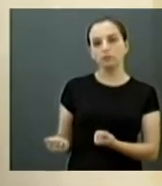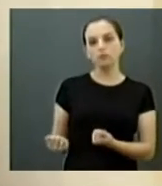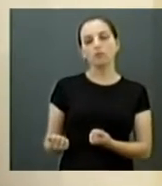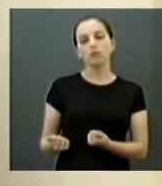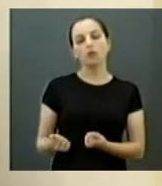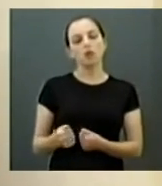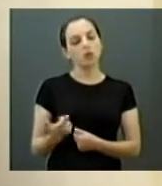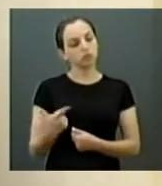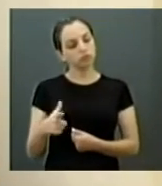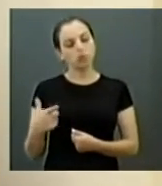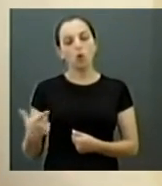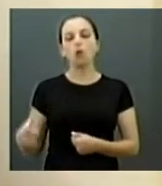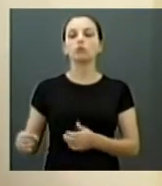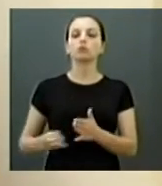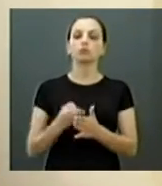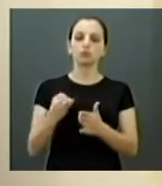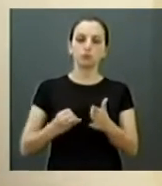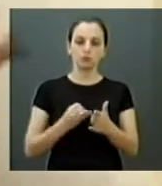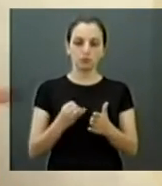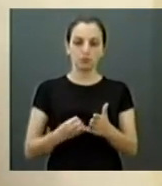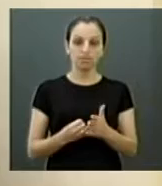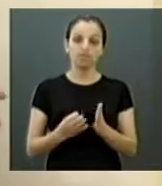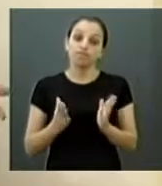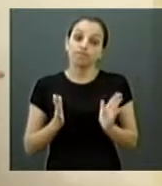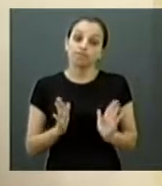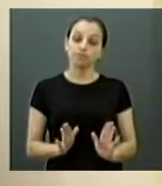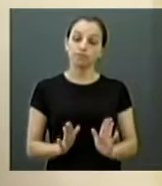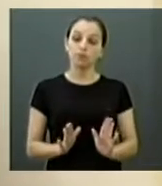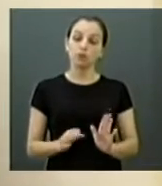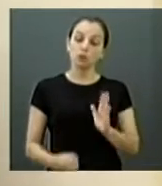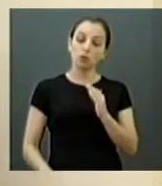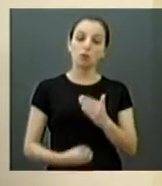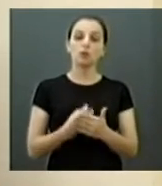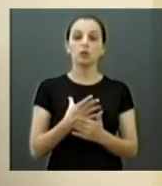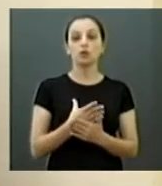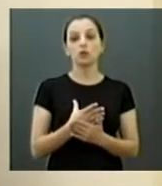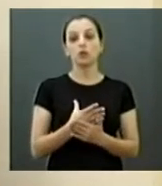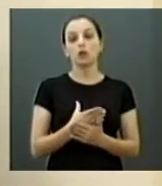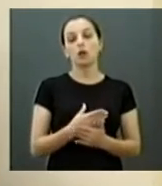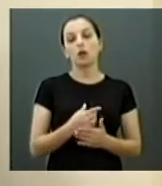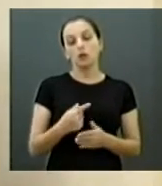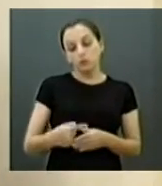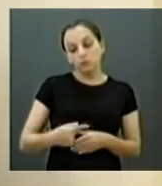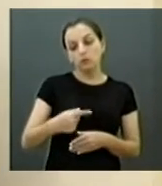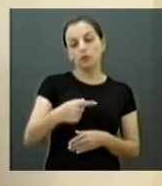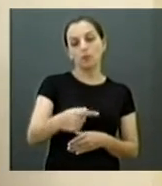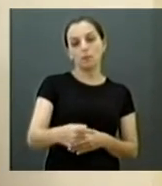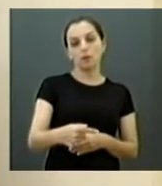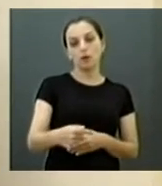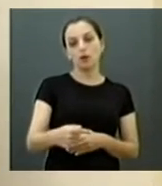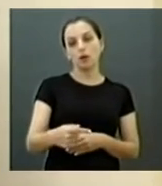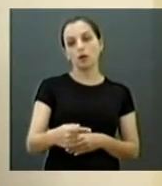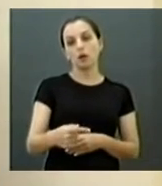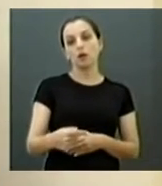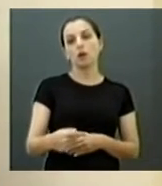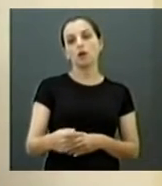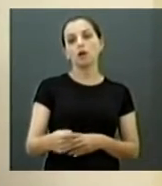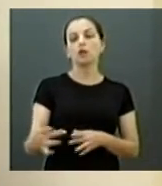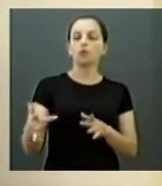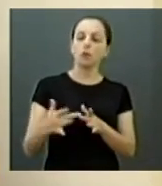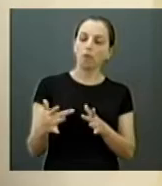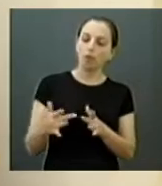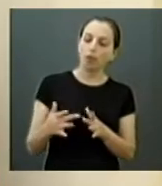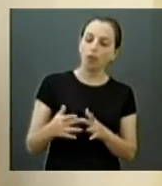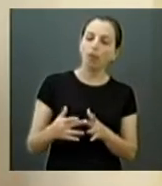outras. Então, diante do que está acontecendo, gente vai dar o prazo de mais uma semana, entrando em contato todos os dias com as